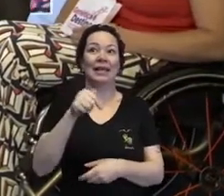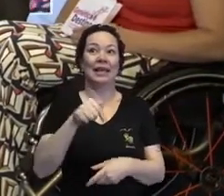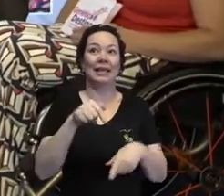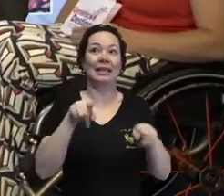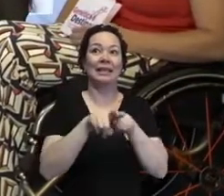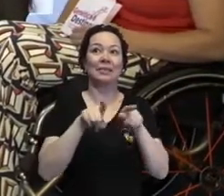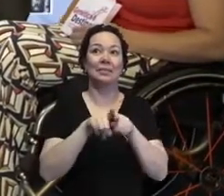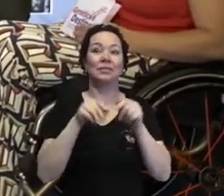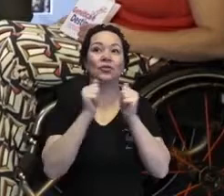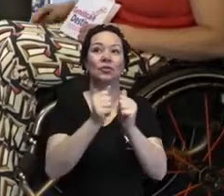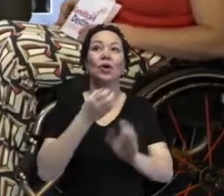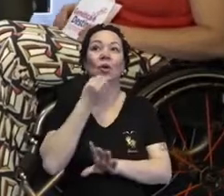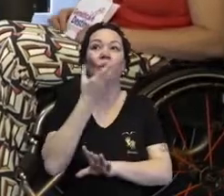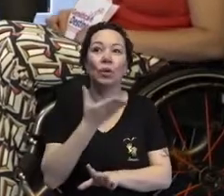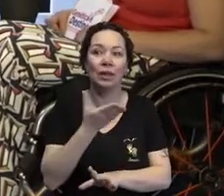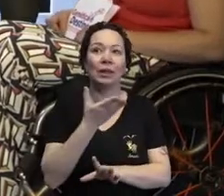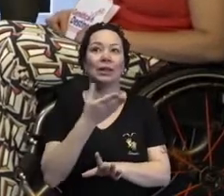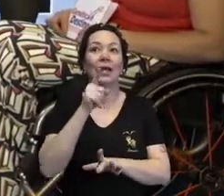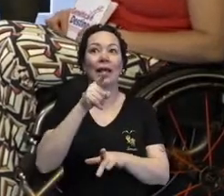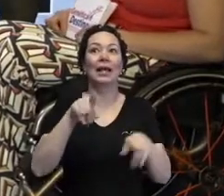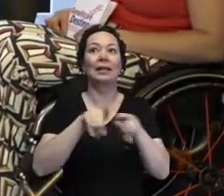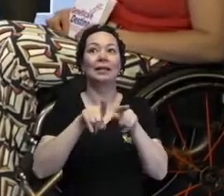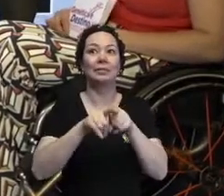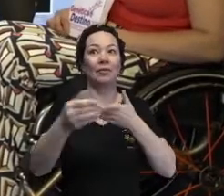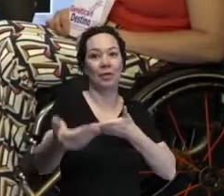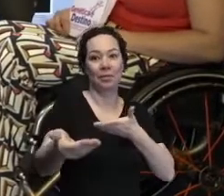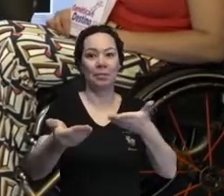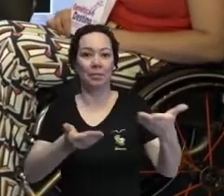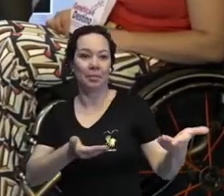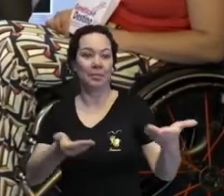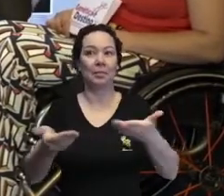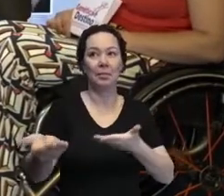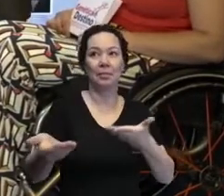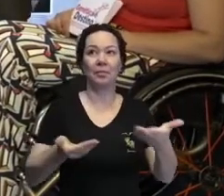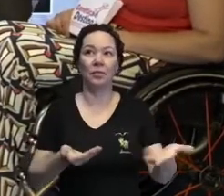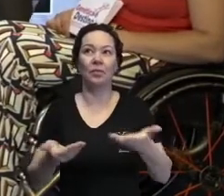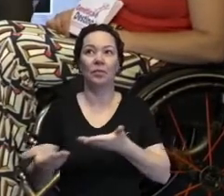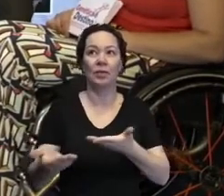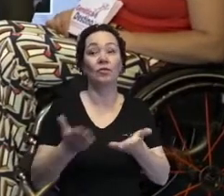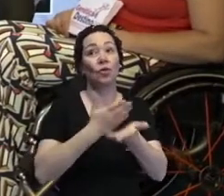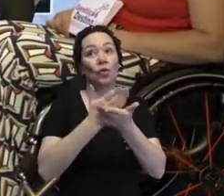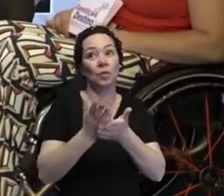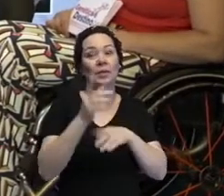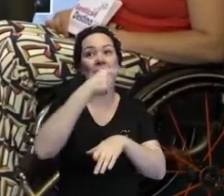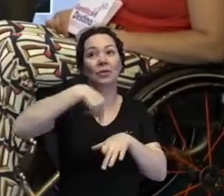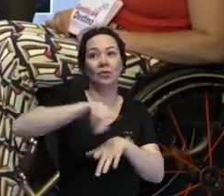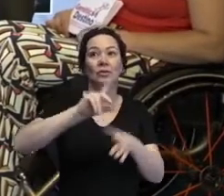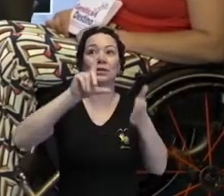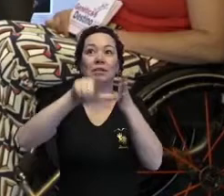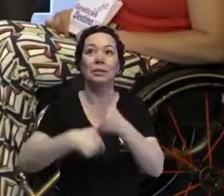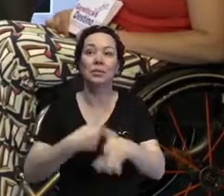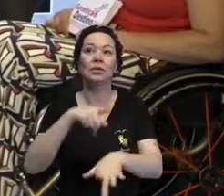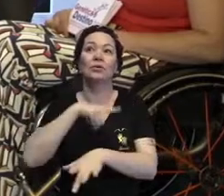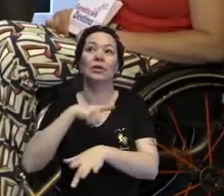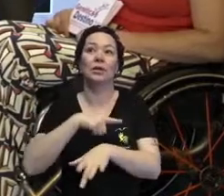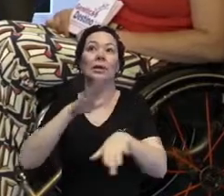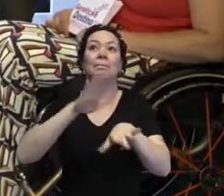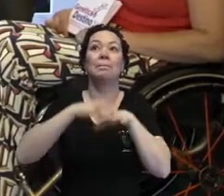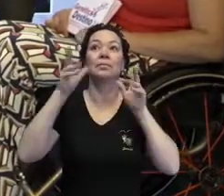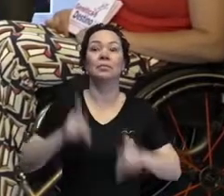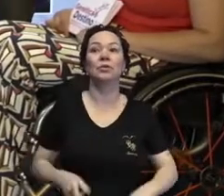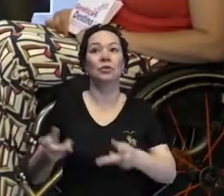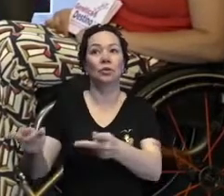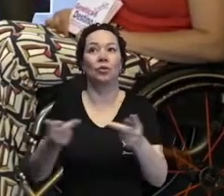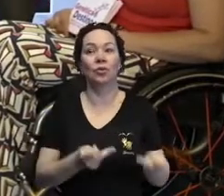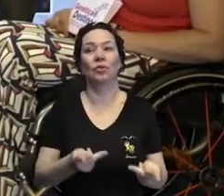Para além de contar a história dela daqui a pouquinho, ela vai mediar esses dois bate-papos. A gente vai começar com vocês. E, depois, a gente vai ter mais convidados.